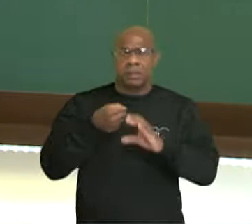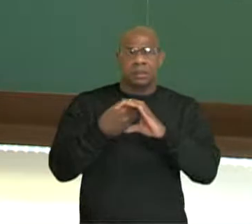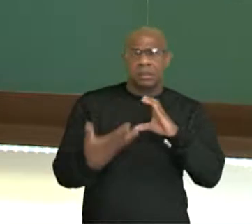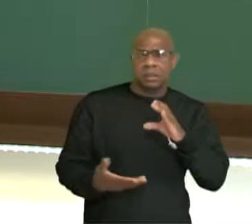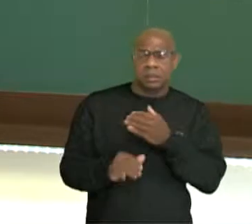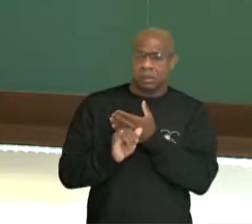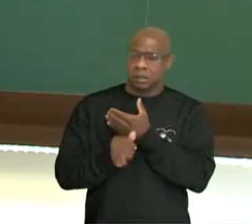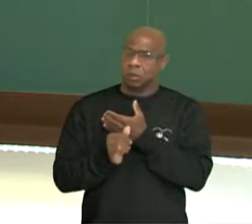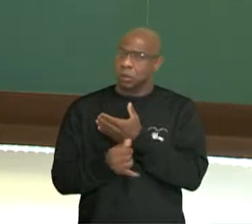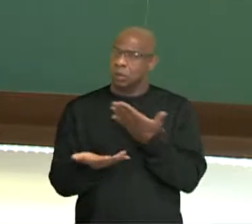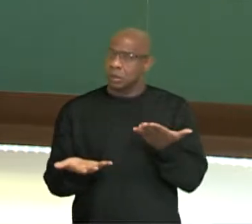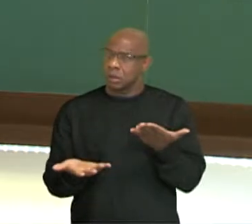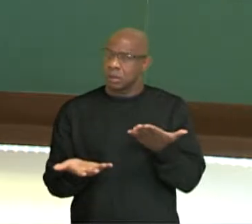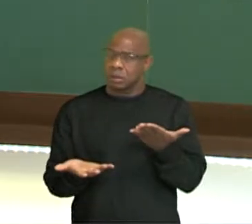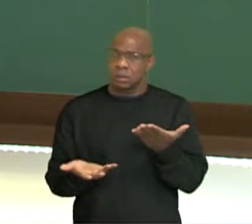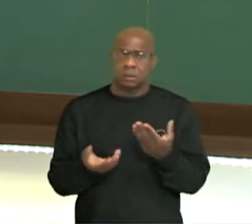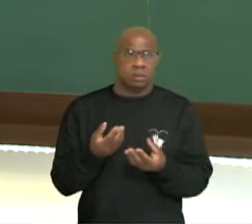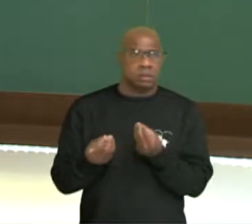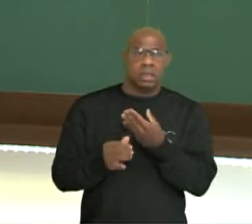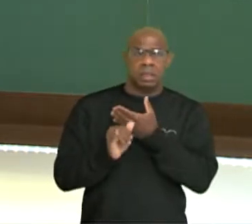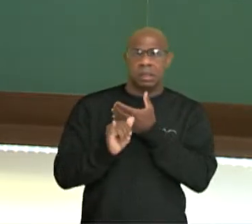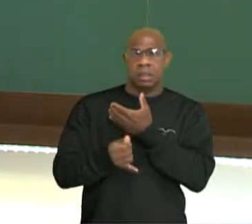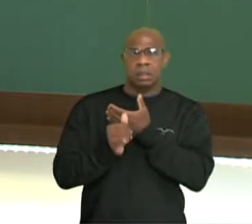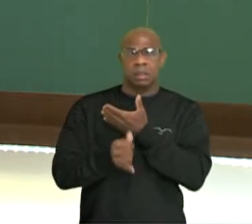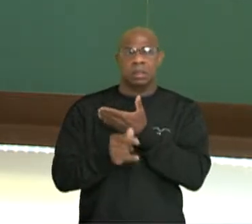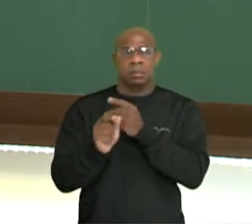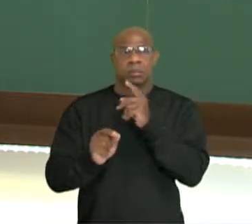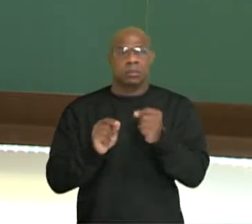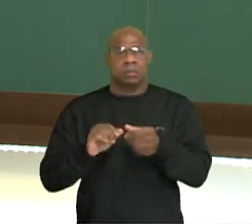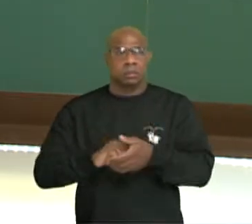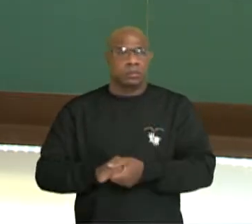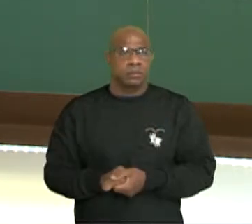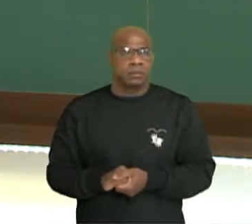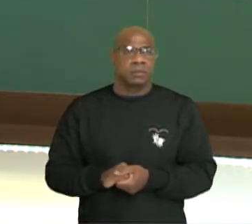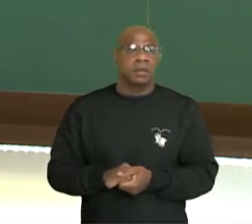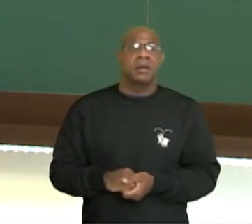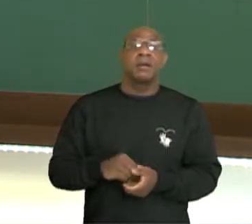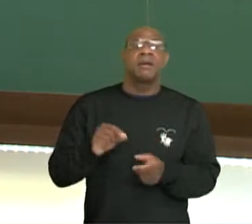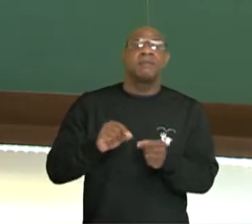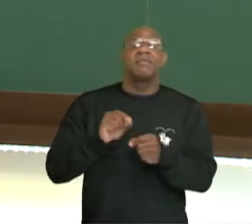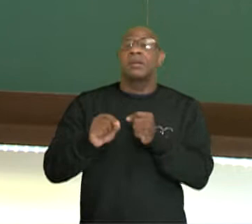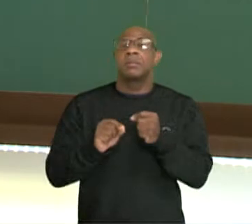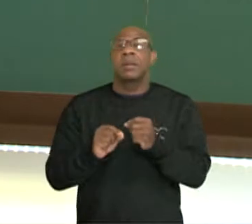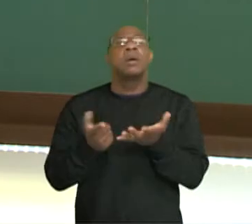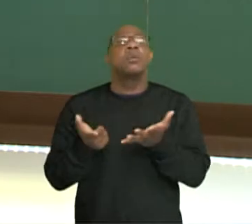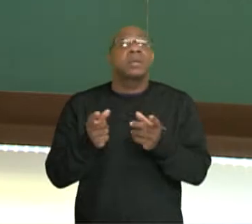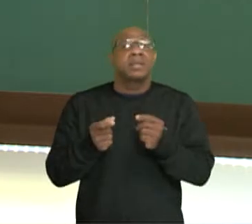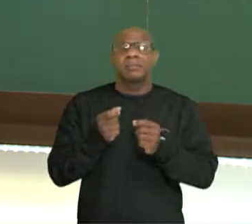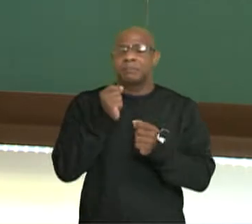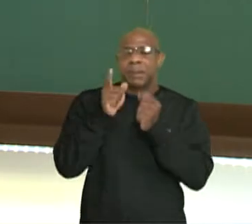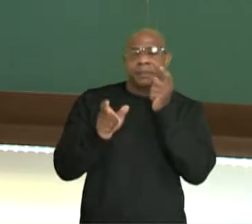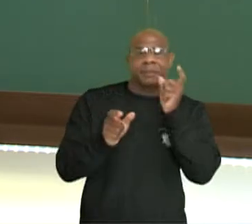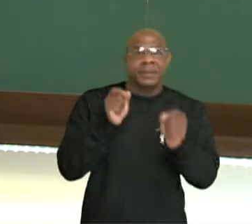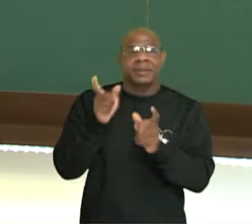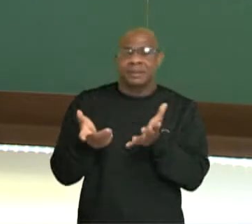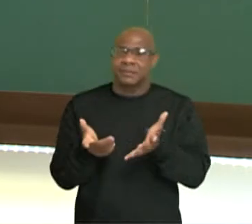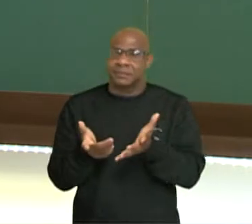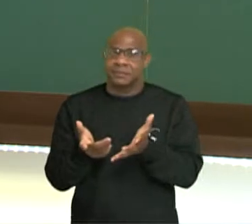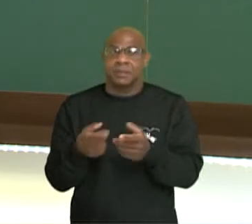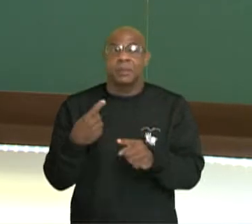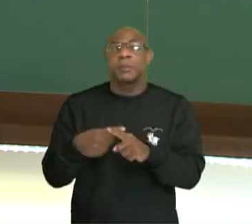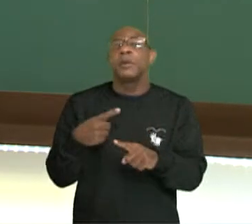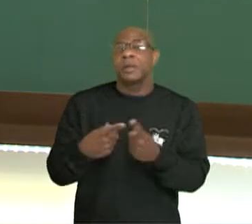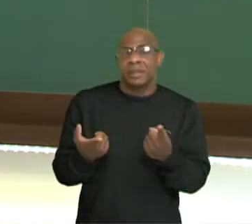da crônica? Sim. E essa crônica, ela faz essa crítica à desumanização na cidade